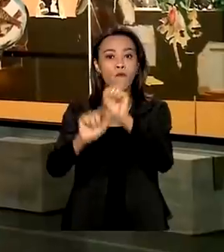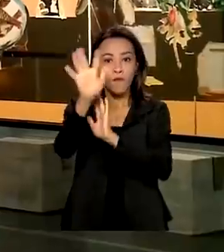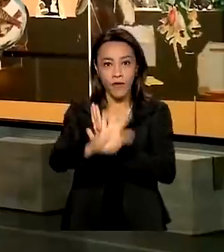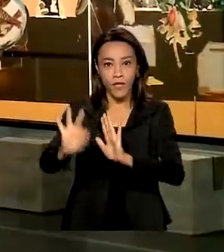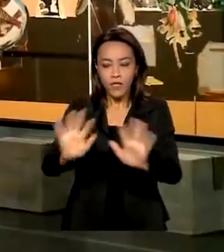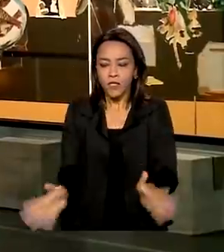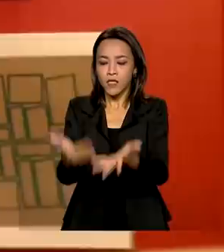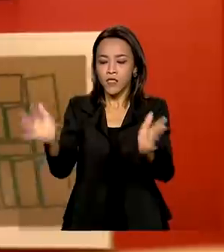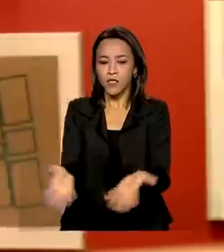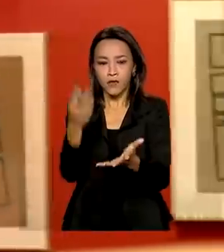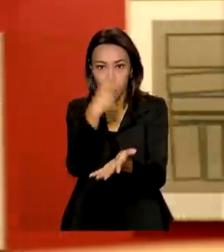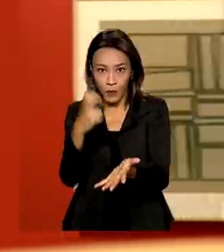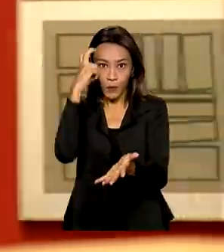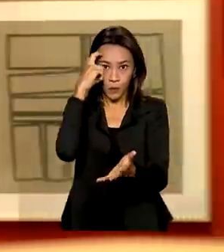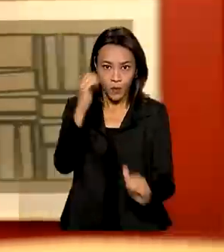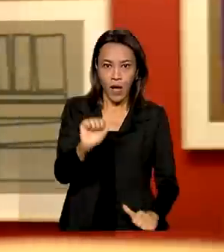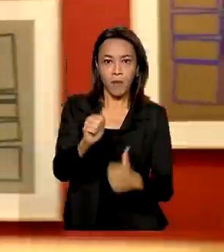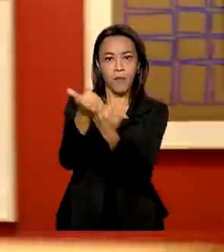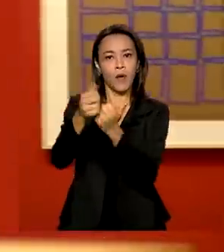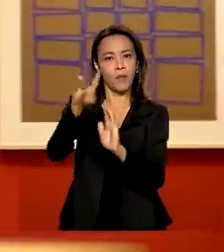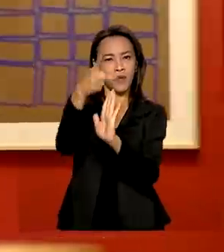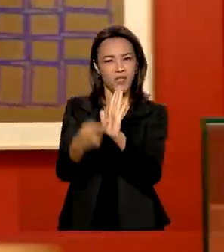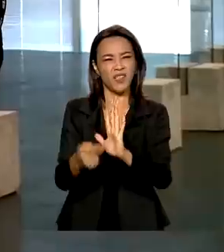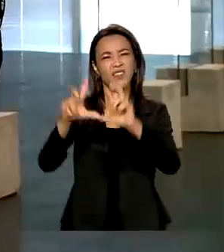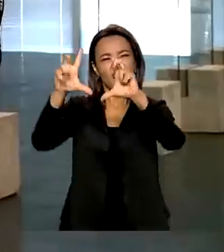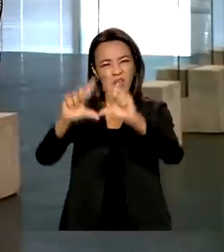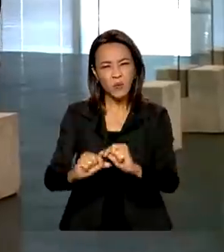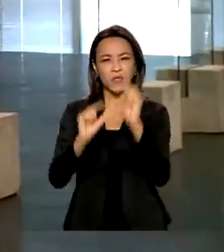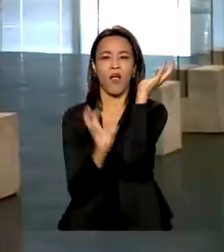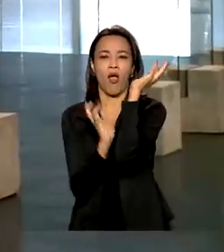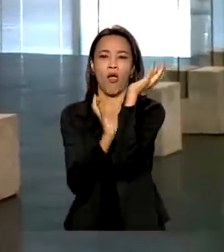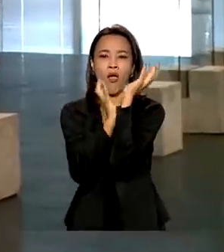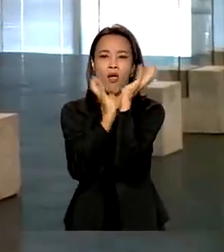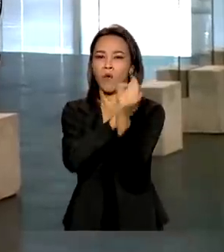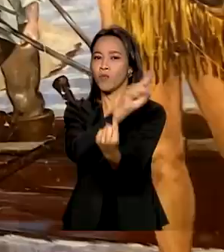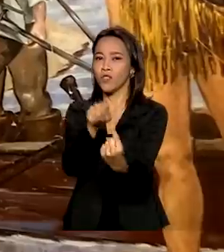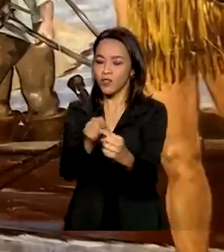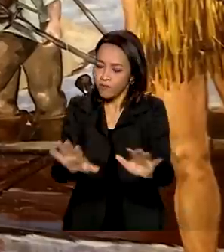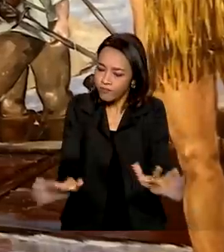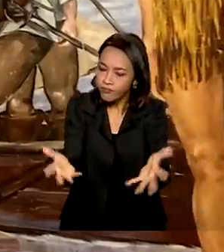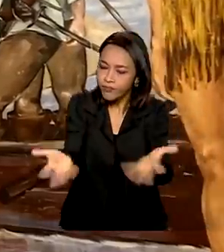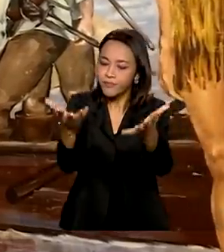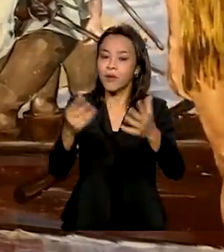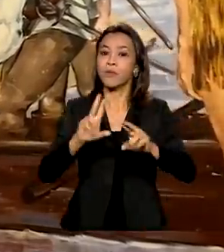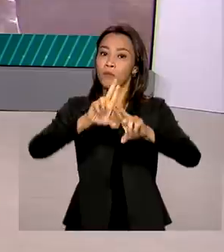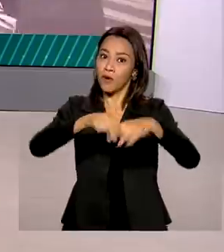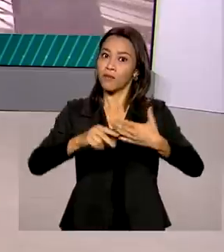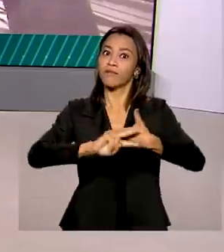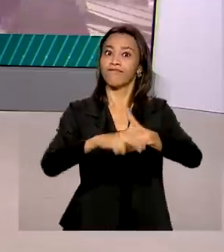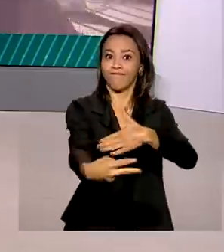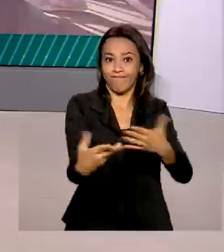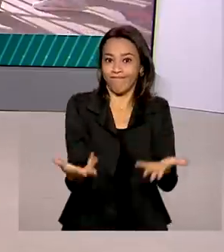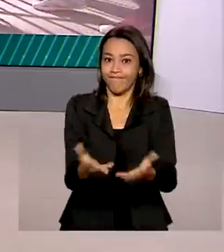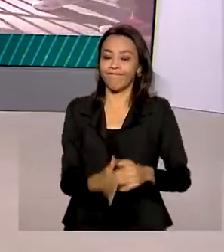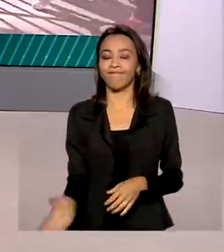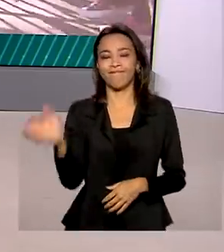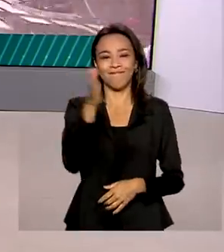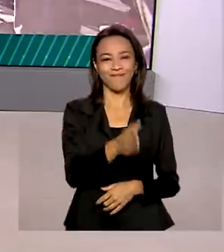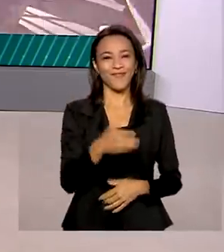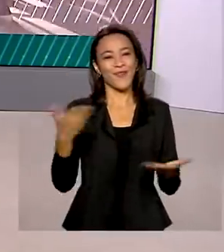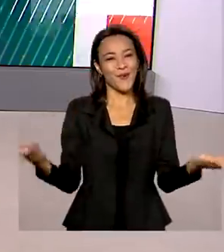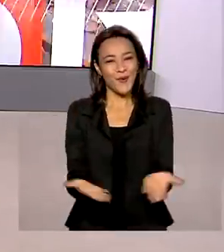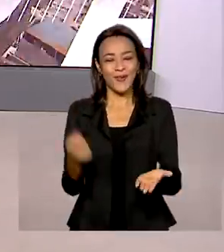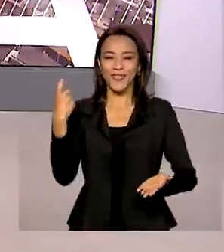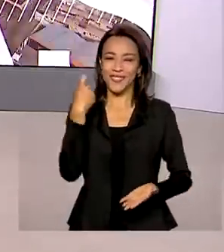torna a aprovação de projetos menos burocrática para incentivar o setor mais afetado pela pandemia. O Brasil em dia